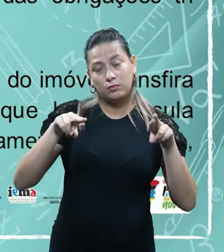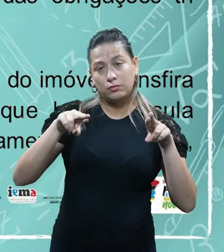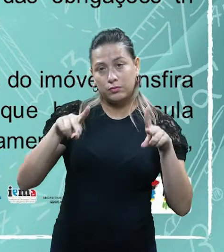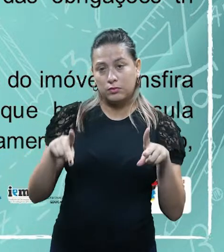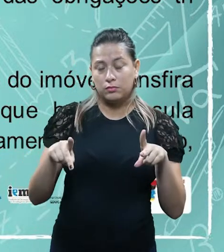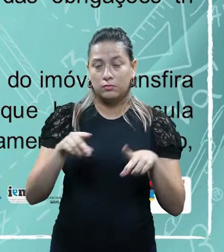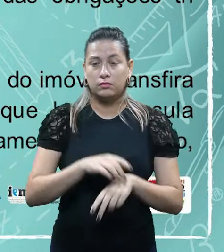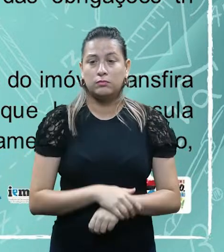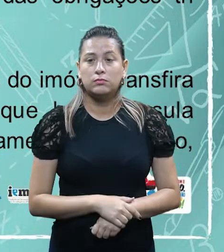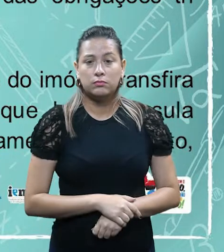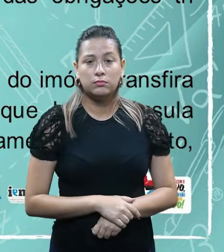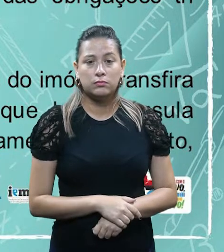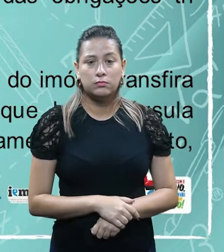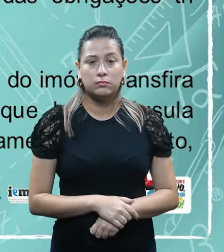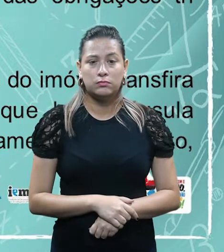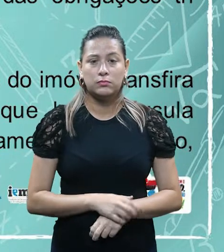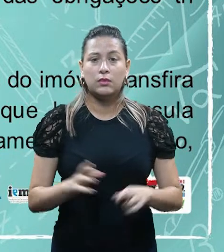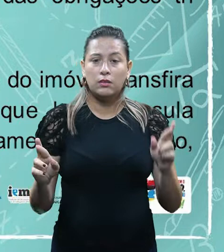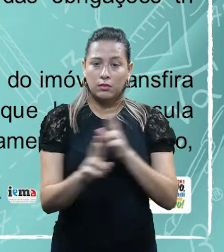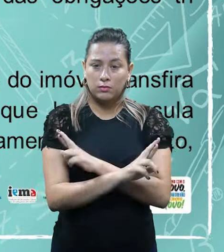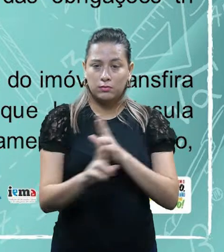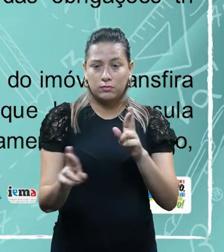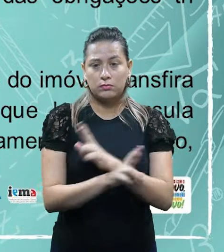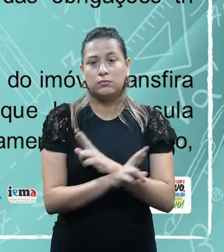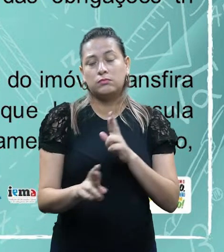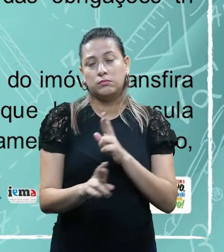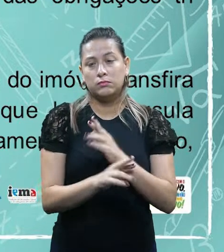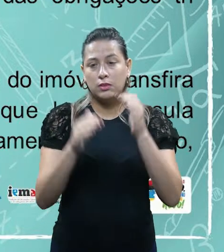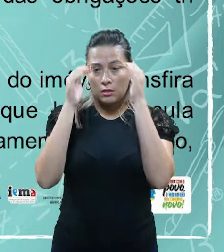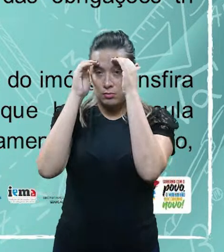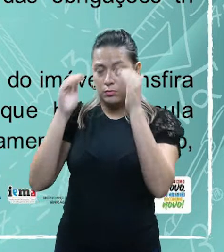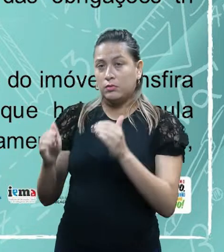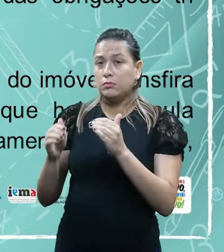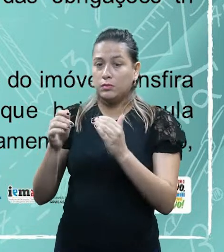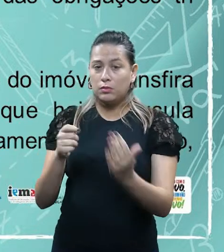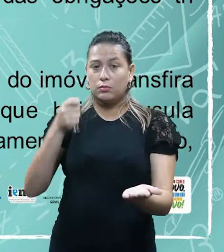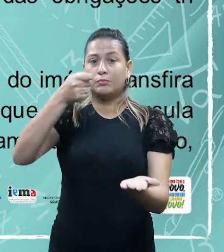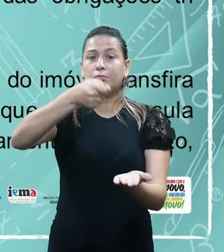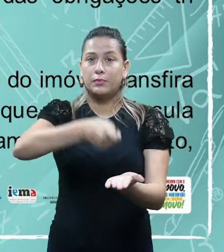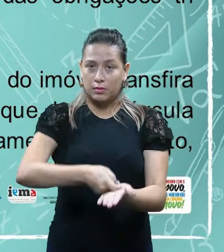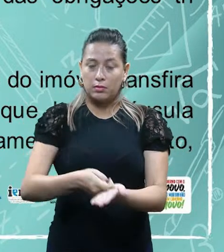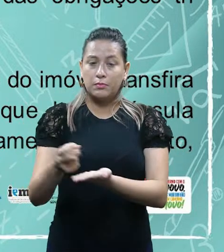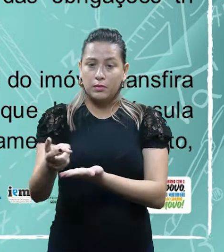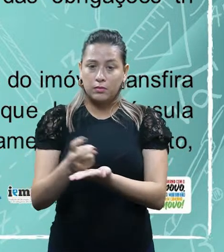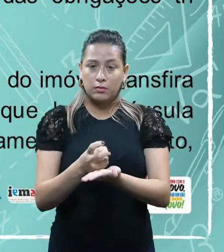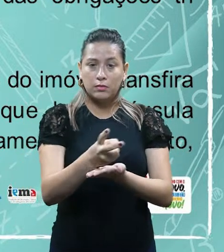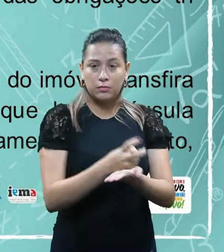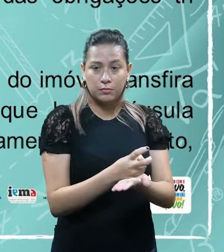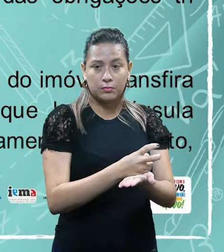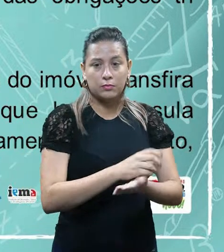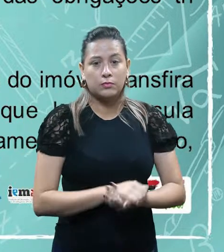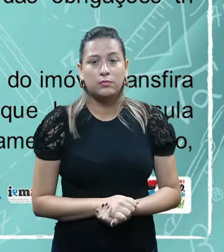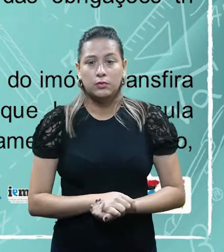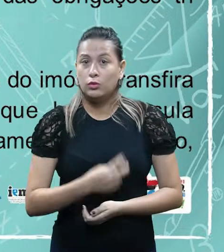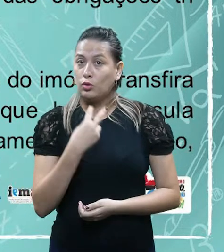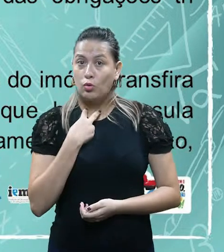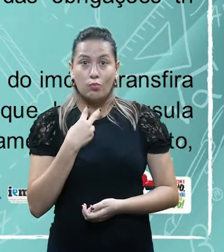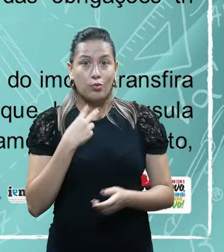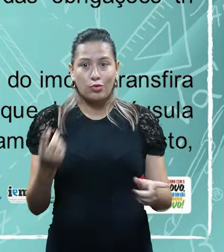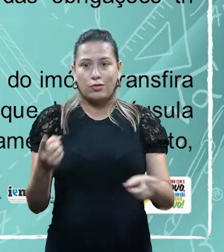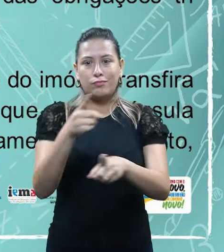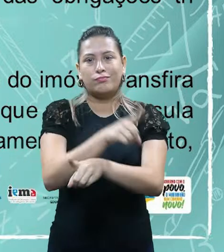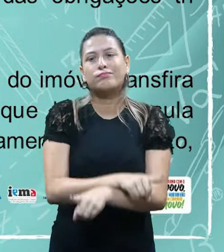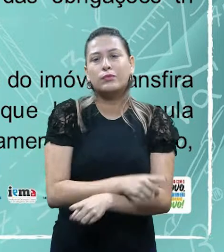as convenções particulares relativas à responsabilidade pelo pagamento do tributo não podem ser opostas à fazenda